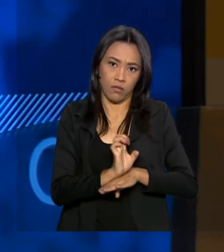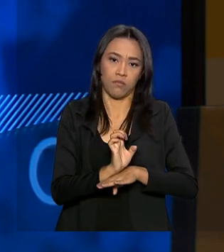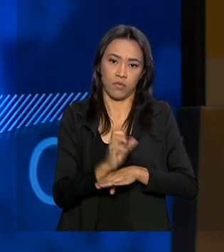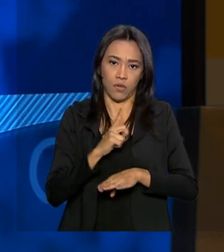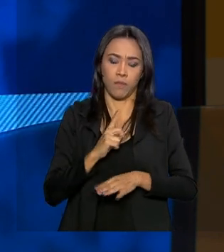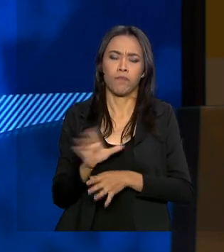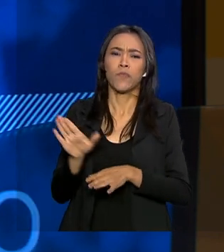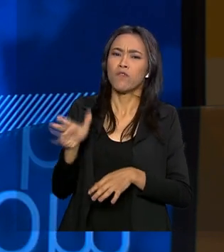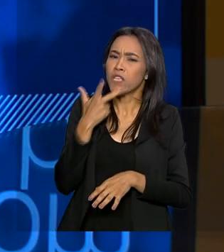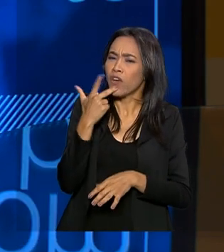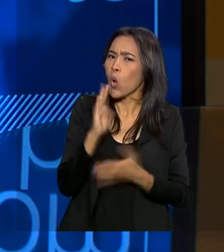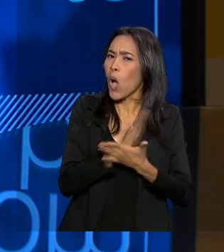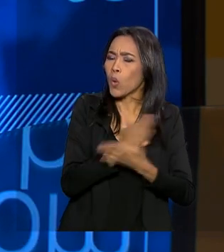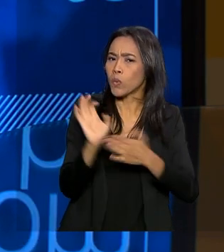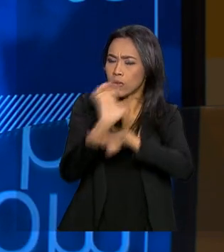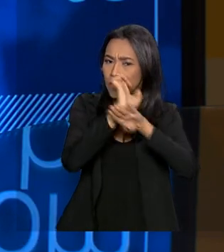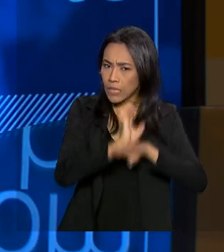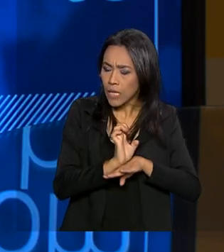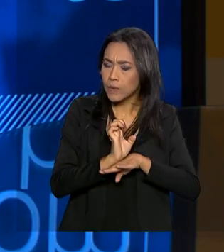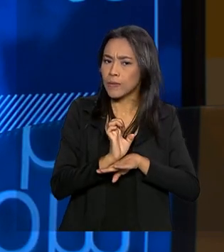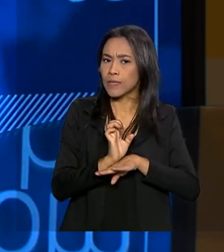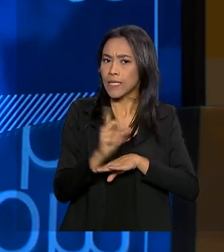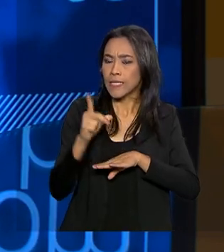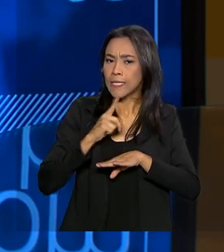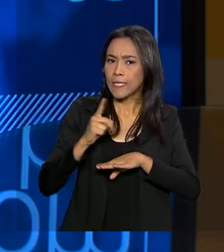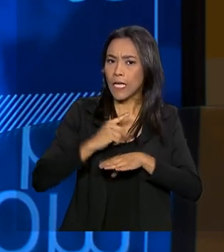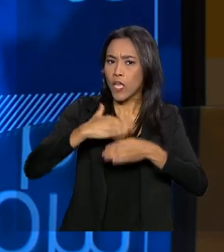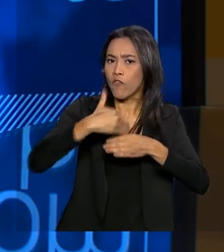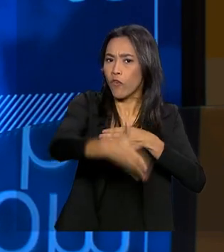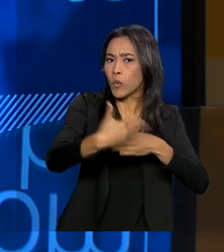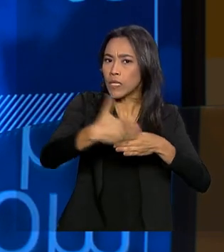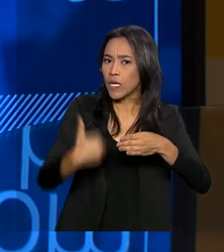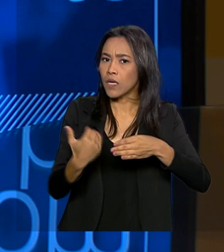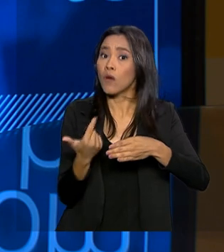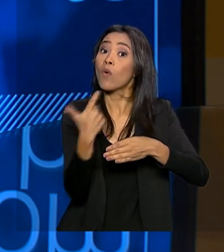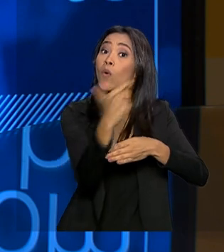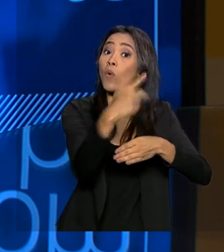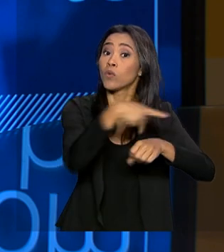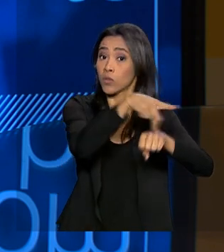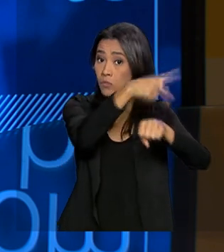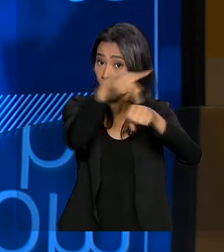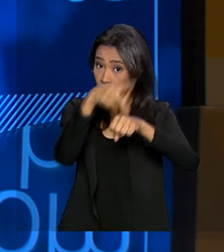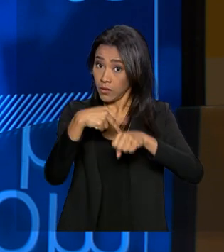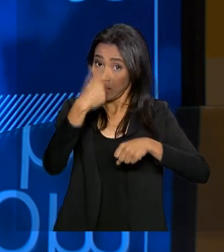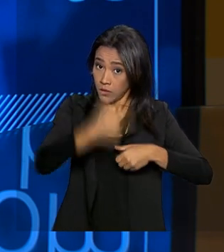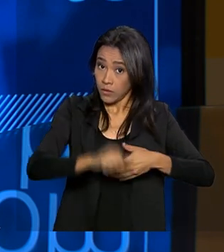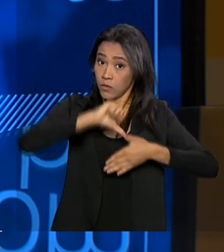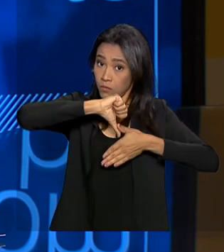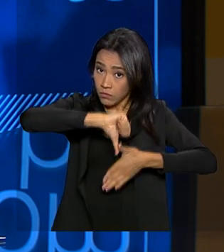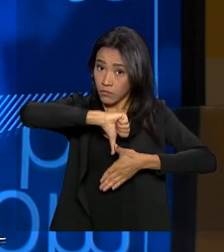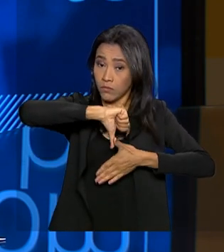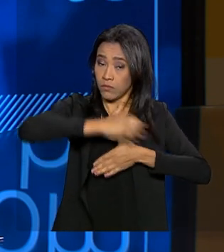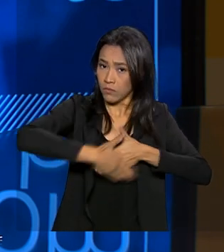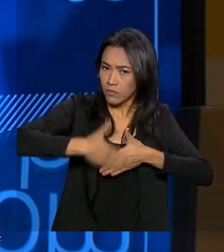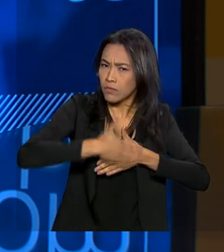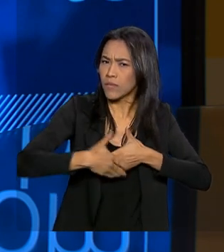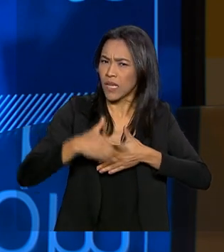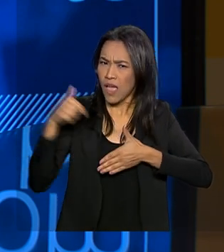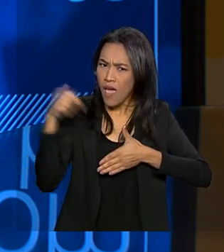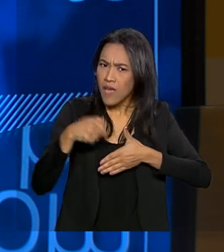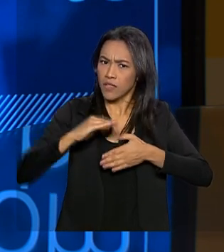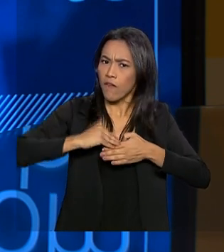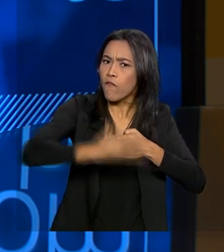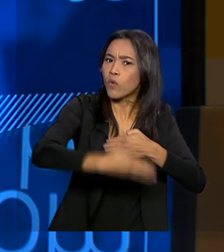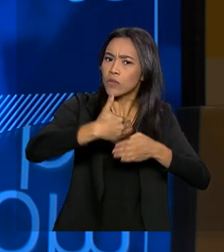de alguns estados que têm fronteira com outros países aqui sul-americanos. Essa questão da região da